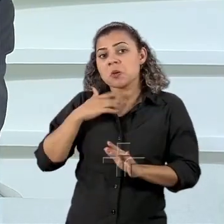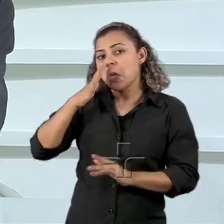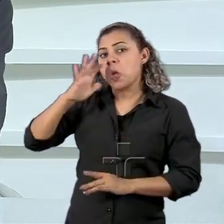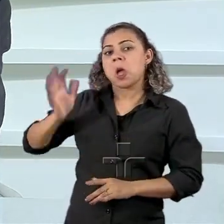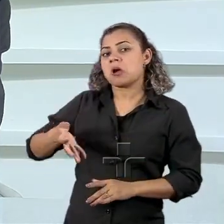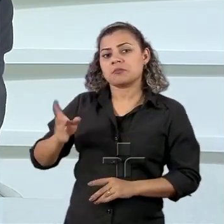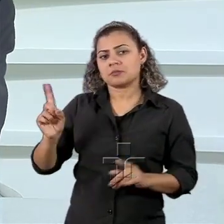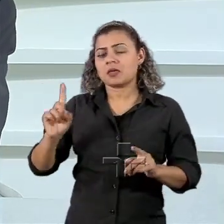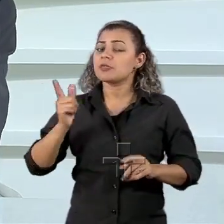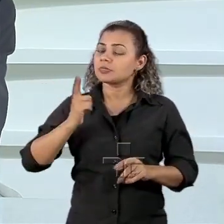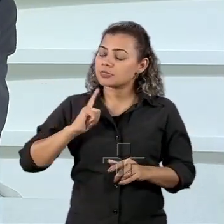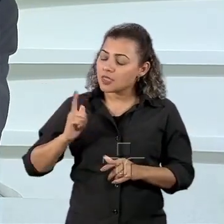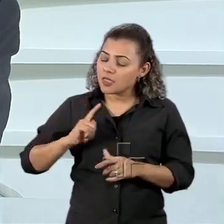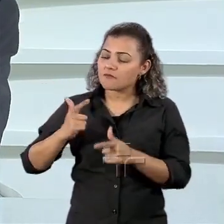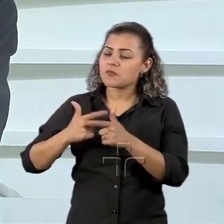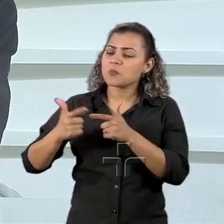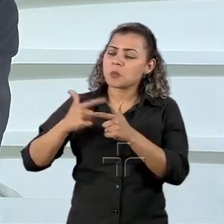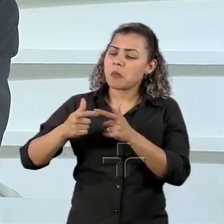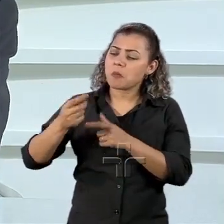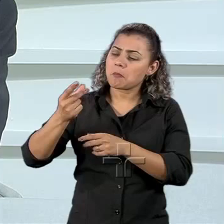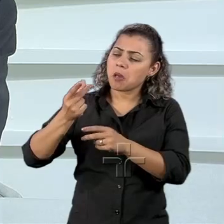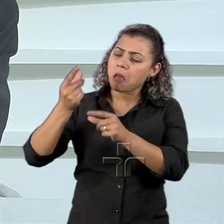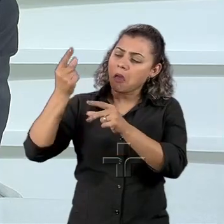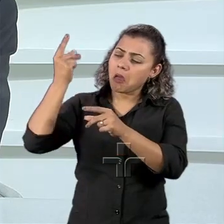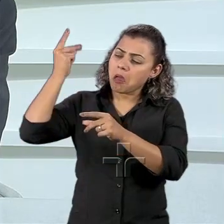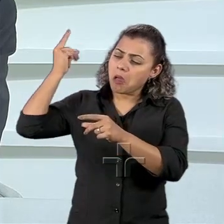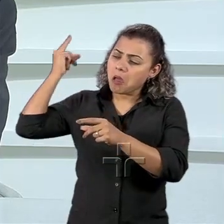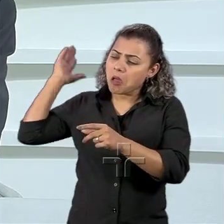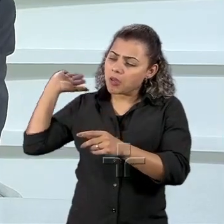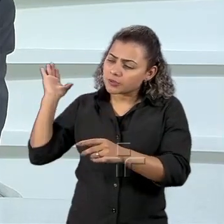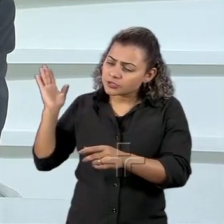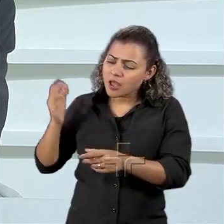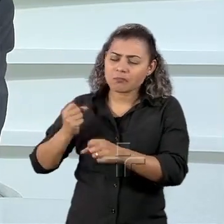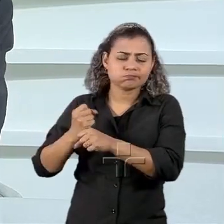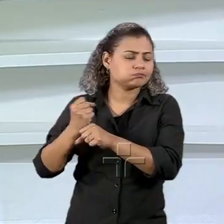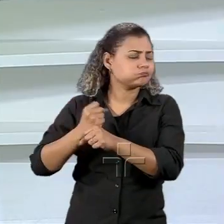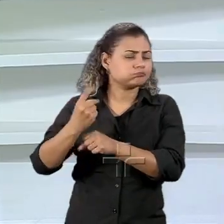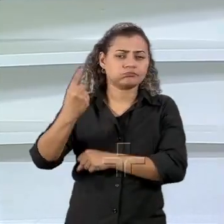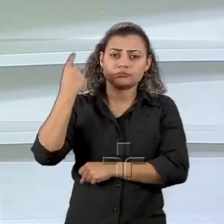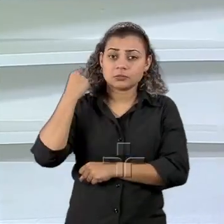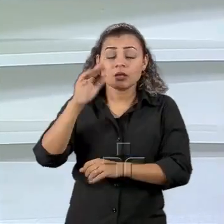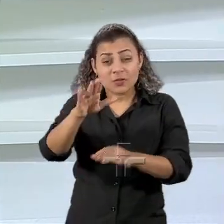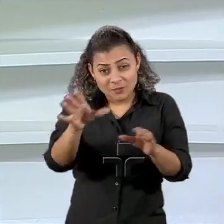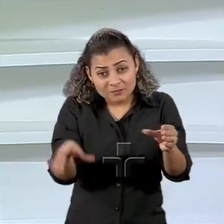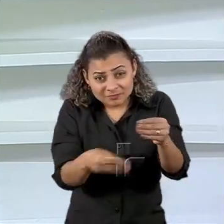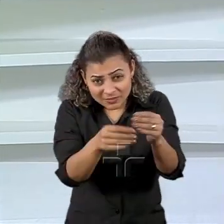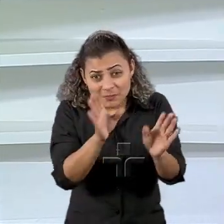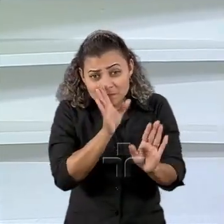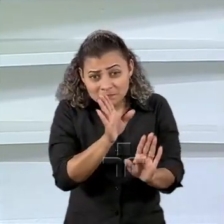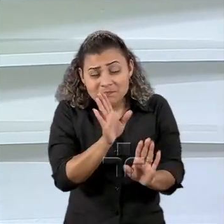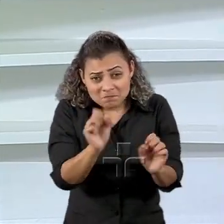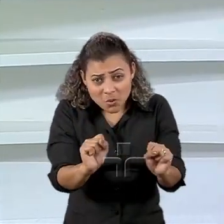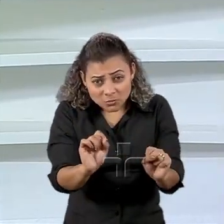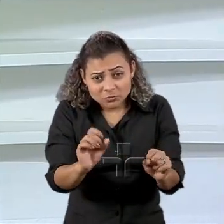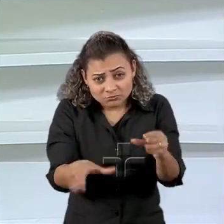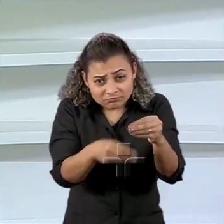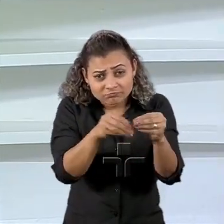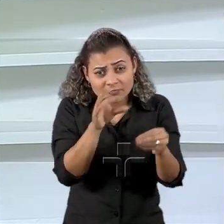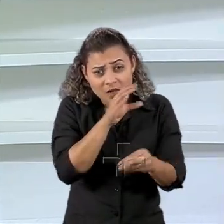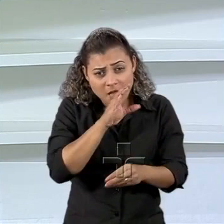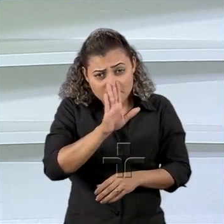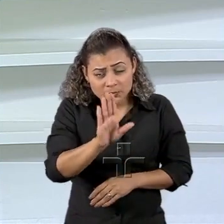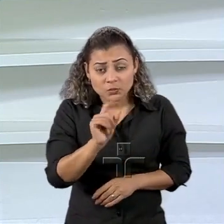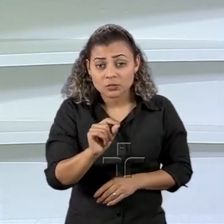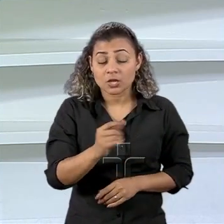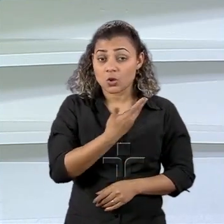oposição transigente que vem do golpe desce lá atrás posso agregar só uma coisa mesmo no governo anterior governo